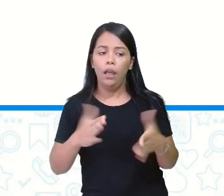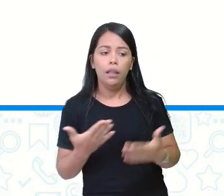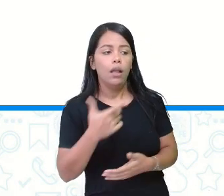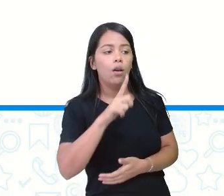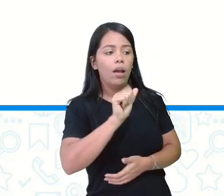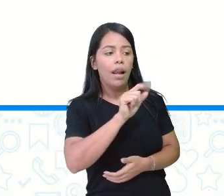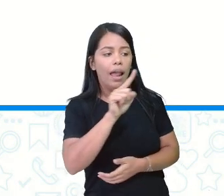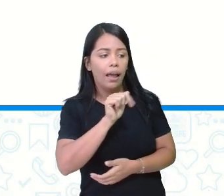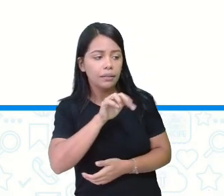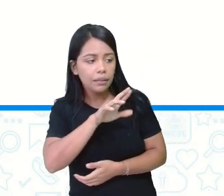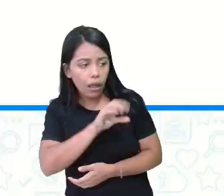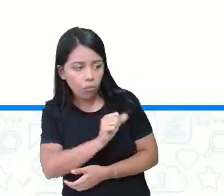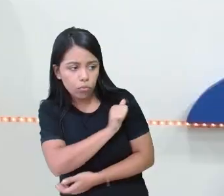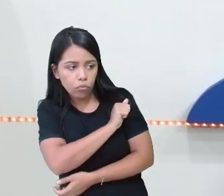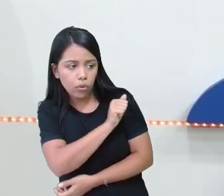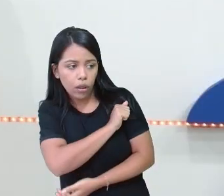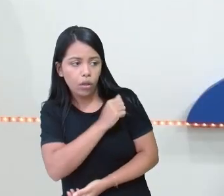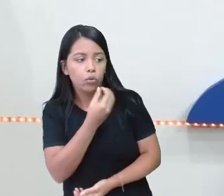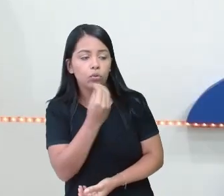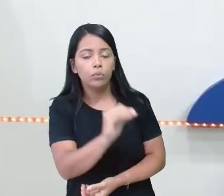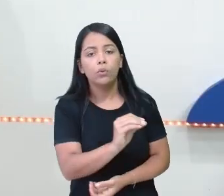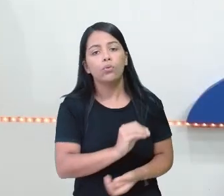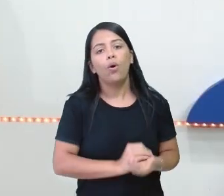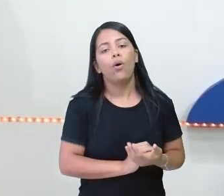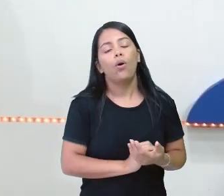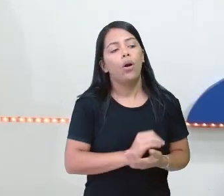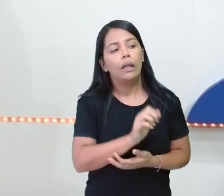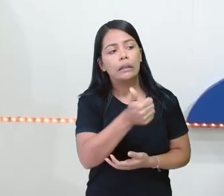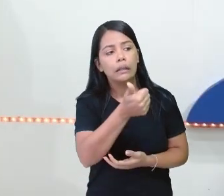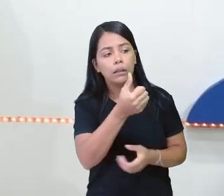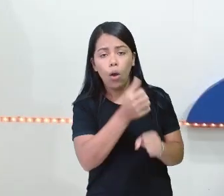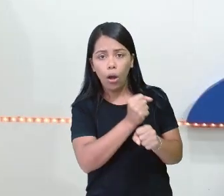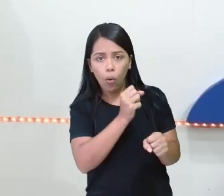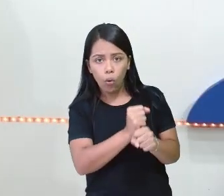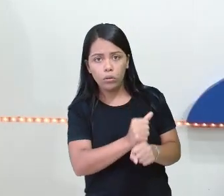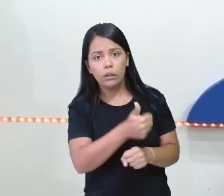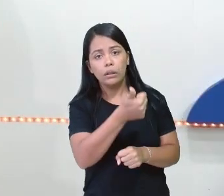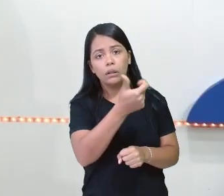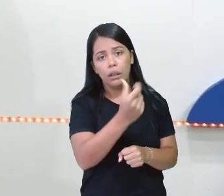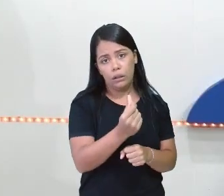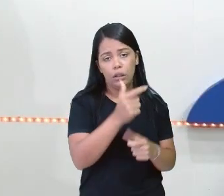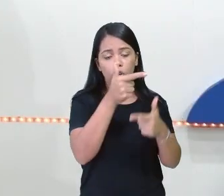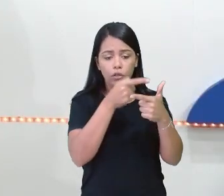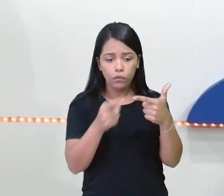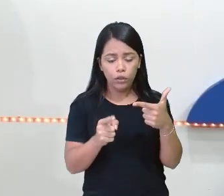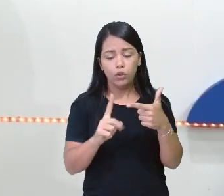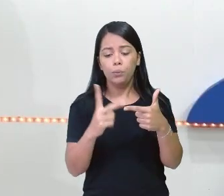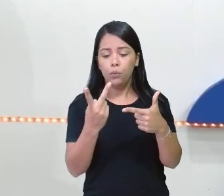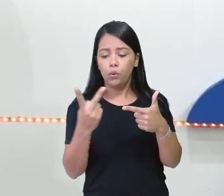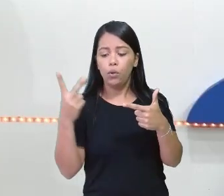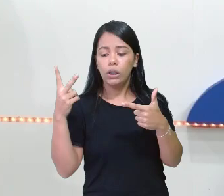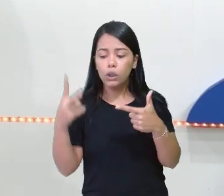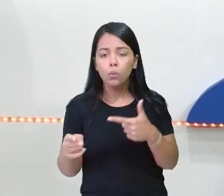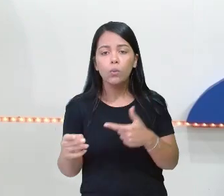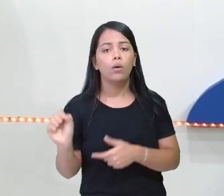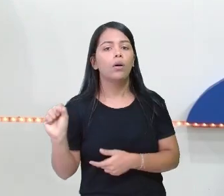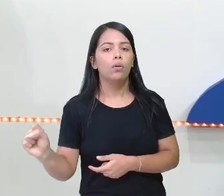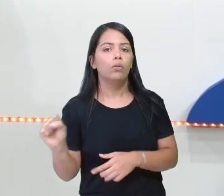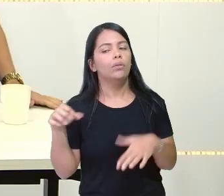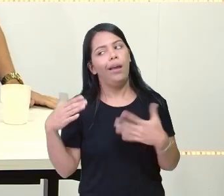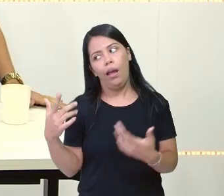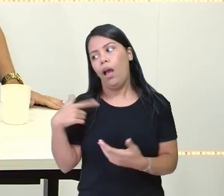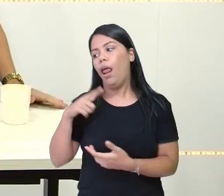né? Ele colocou 16 dividido por 2 igual a 8. Olha, o Lázaro já foi para uma ideia.